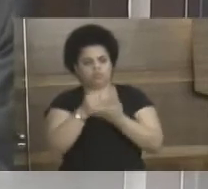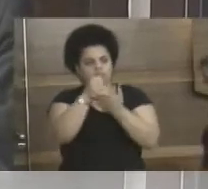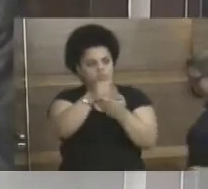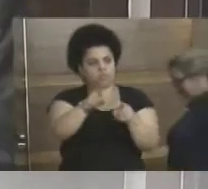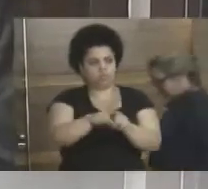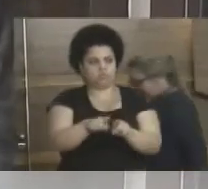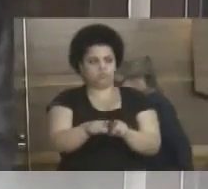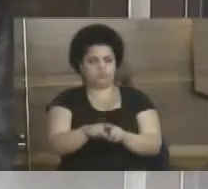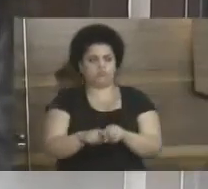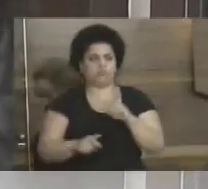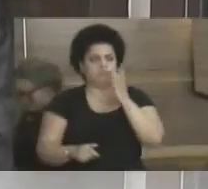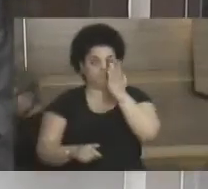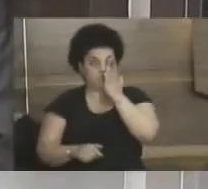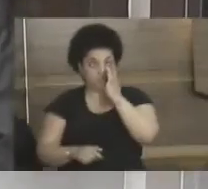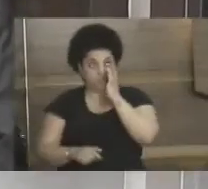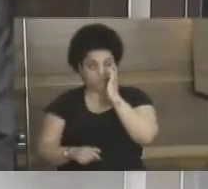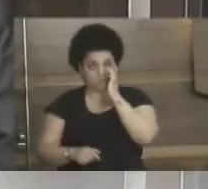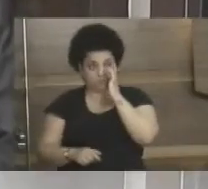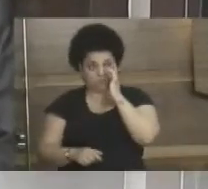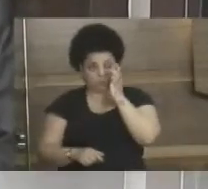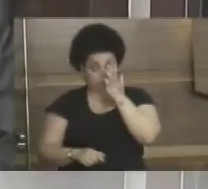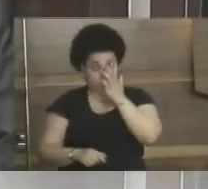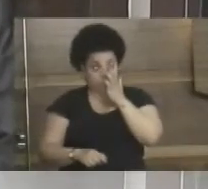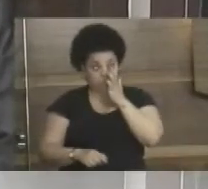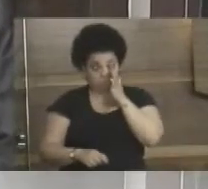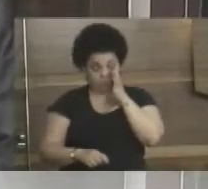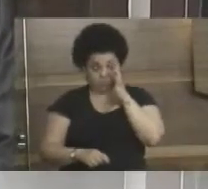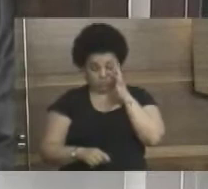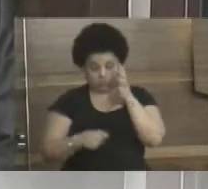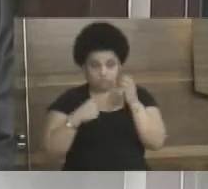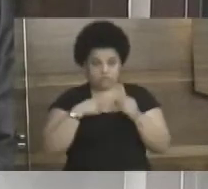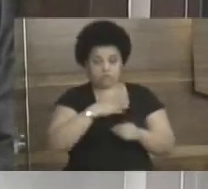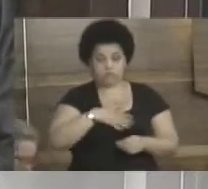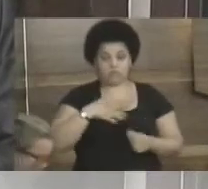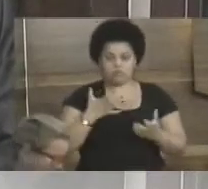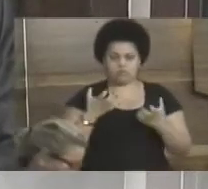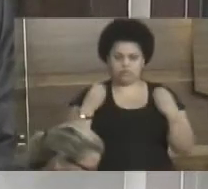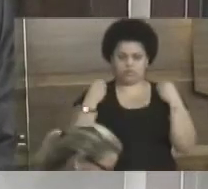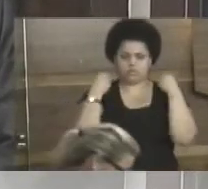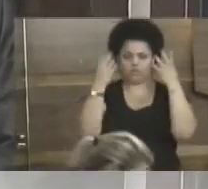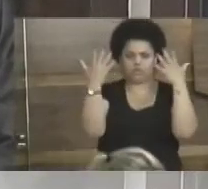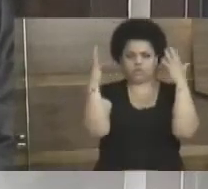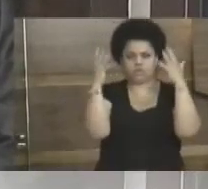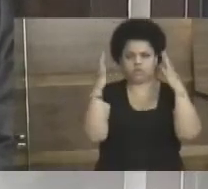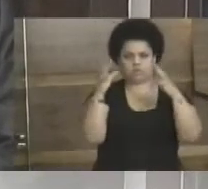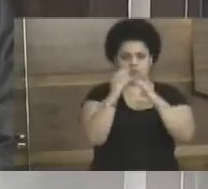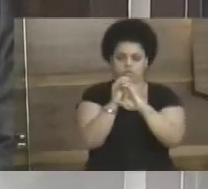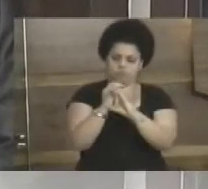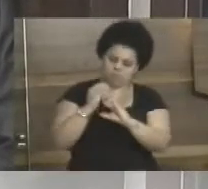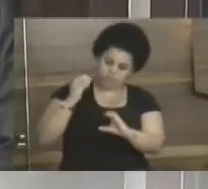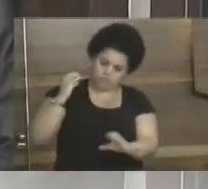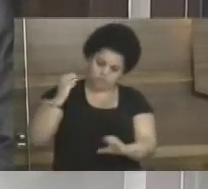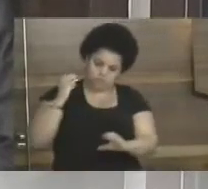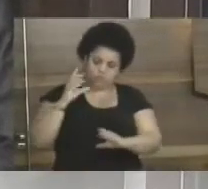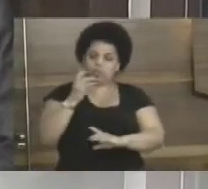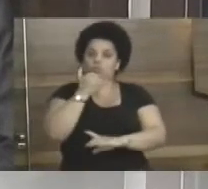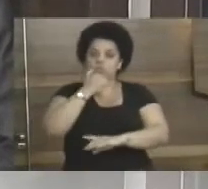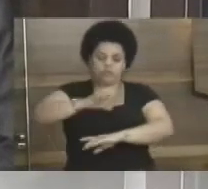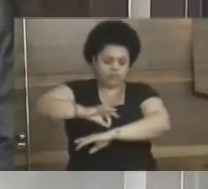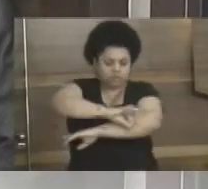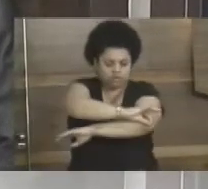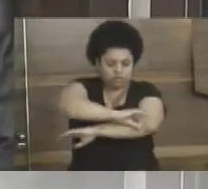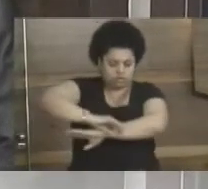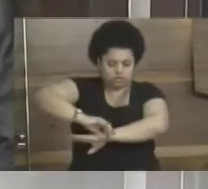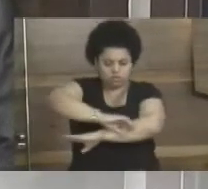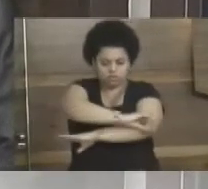pares aqui da casa. Gostaria de dar uma moção de aplausa aqui ao engenheiro Guerra da Eletro Nuclear, que ele